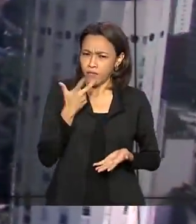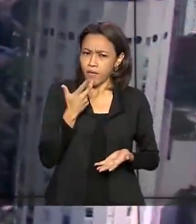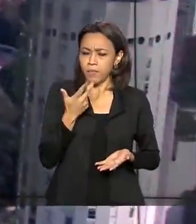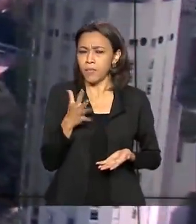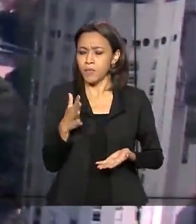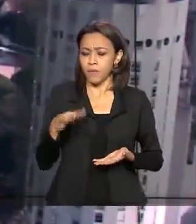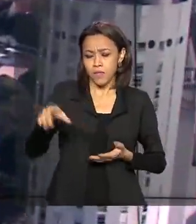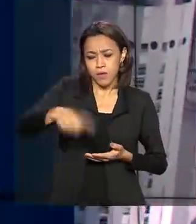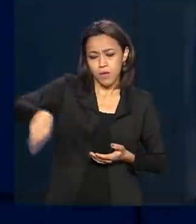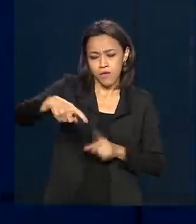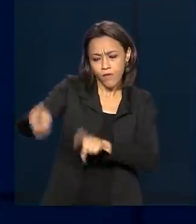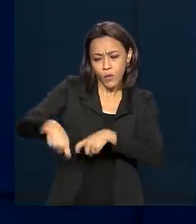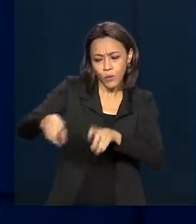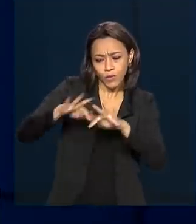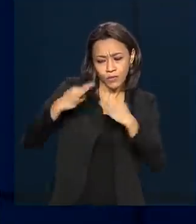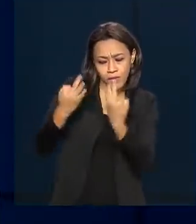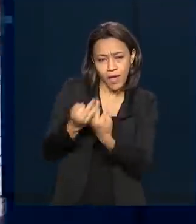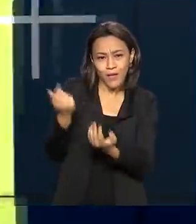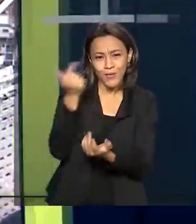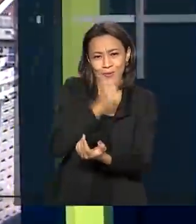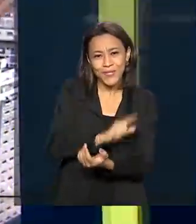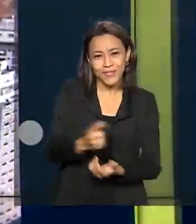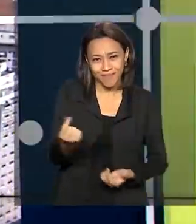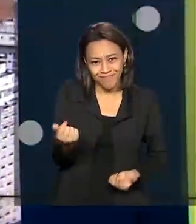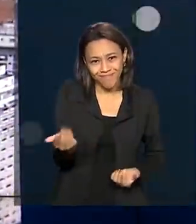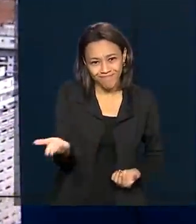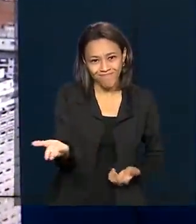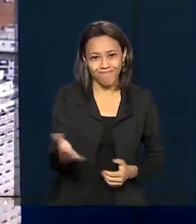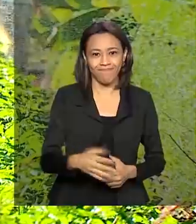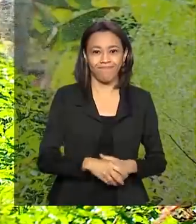mil agricultores familiares sejam beneficiados.